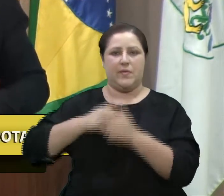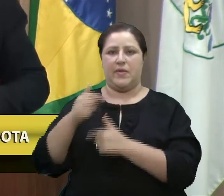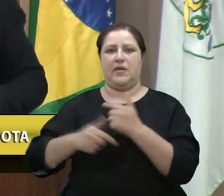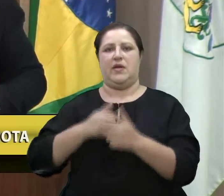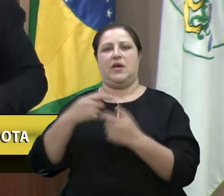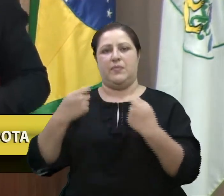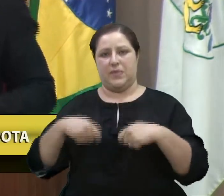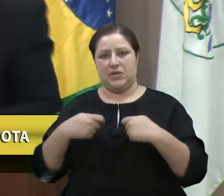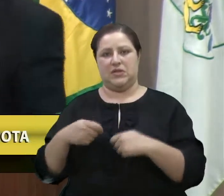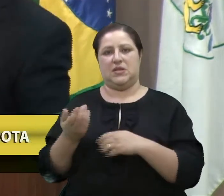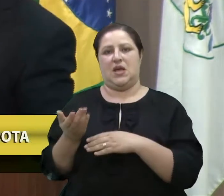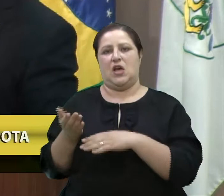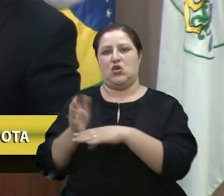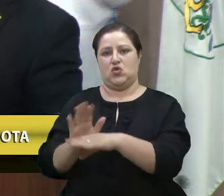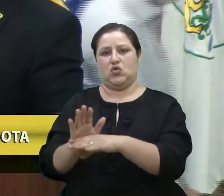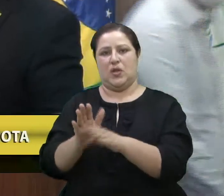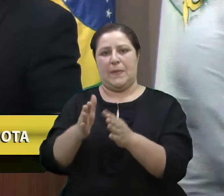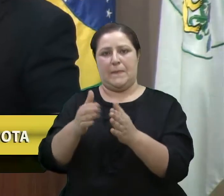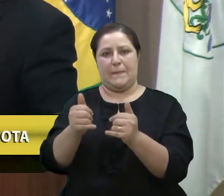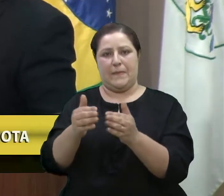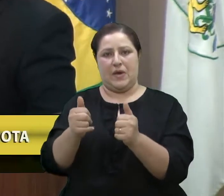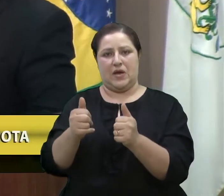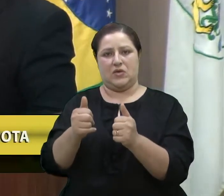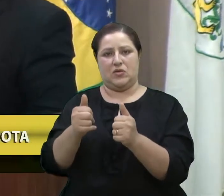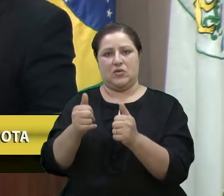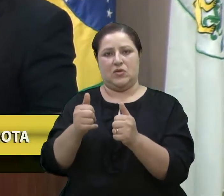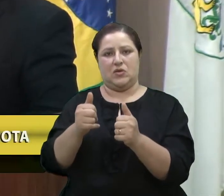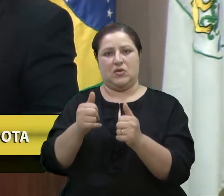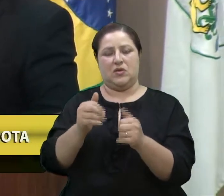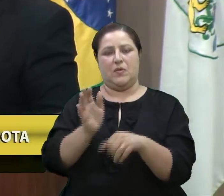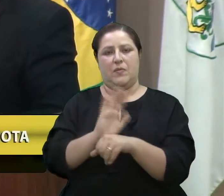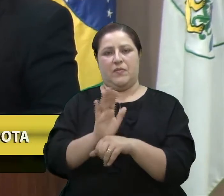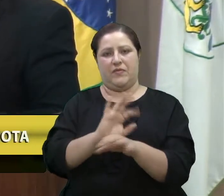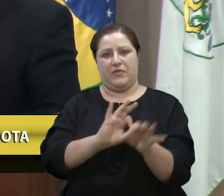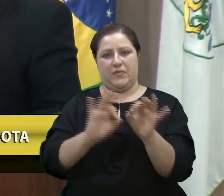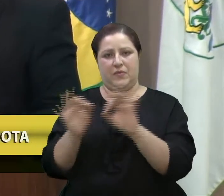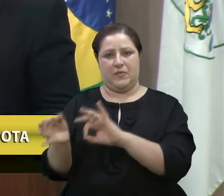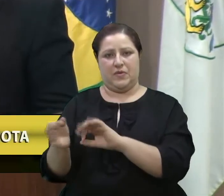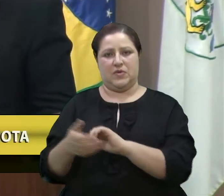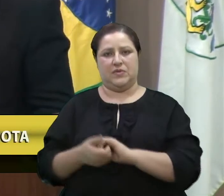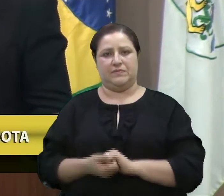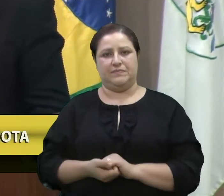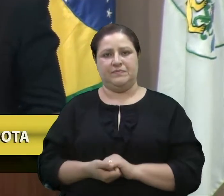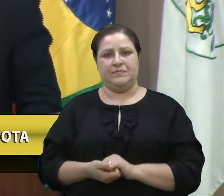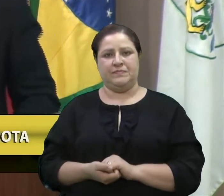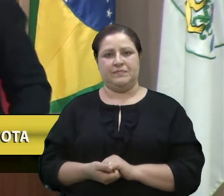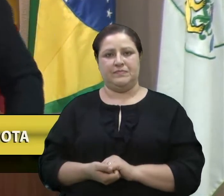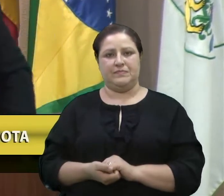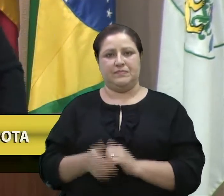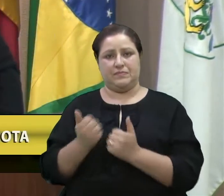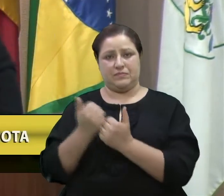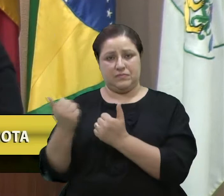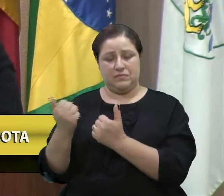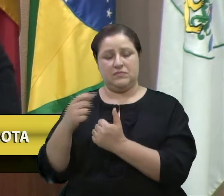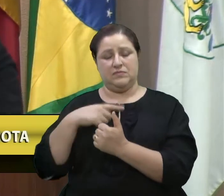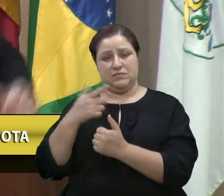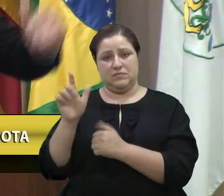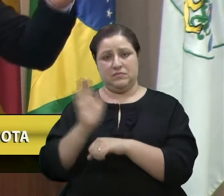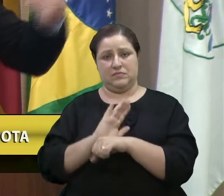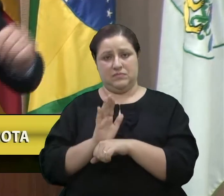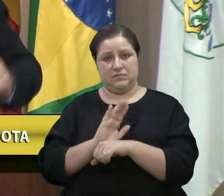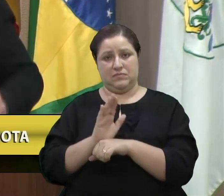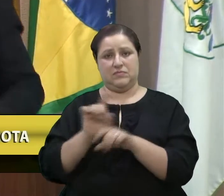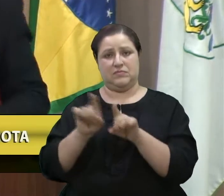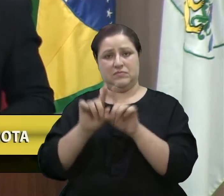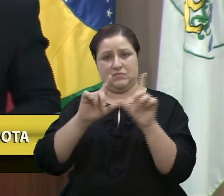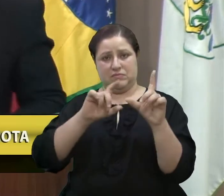precisam de ajuda. Eu peço que a assessoria passe, por favor, a... os demais, o demais vídeo e